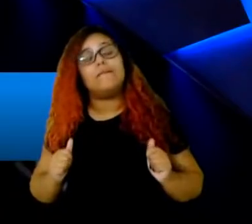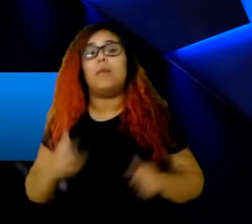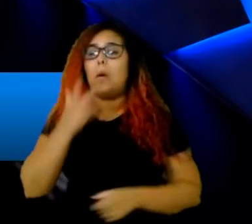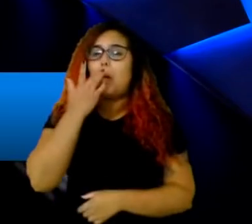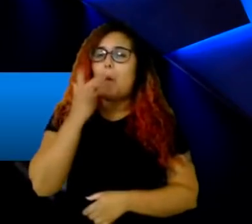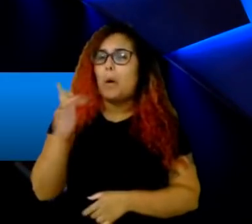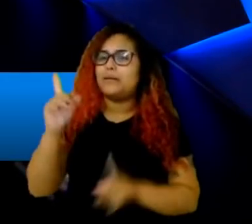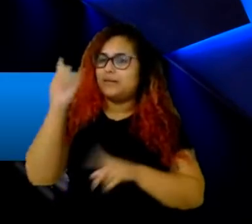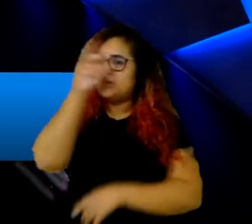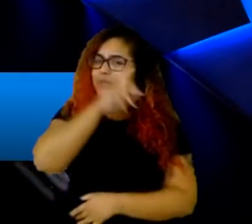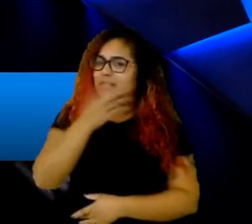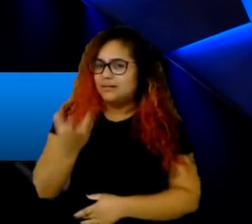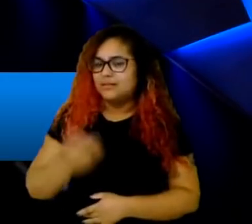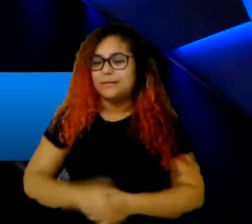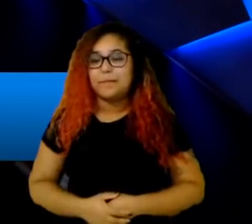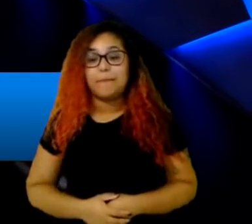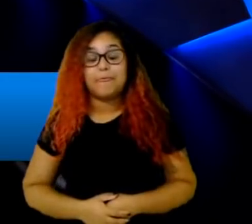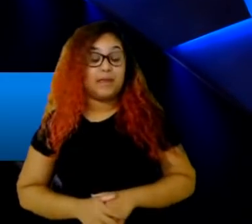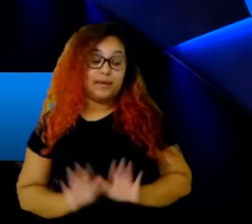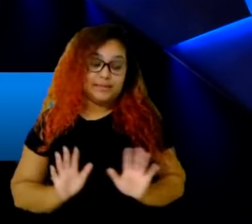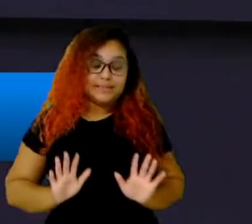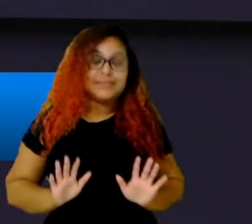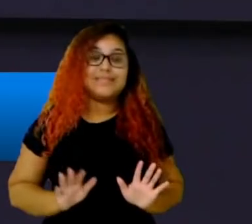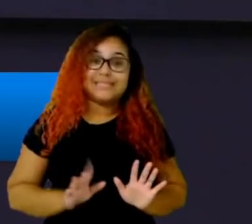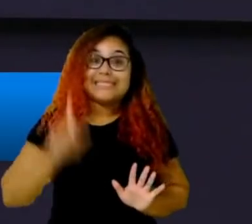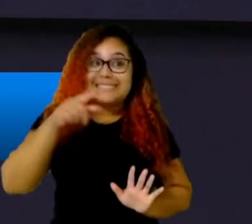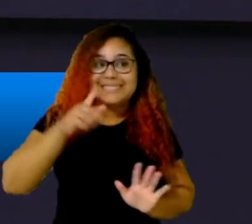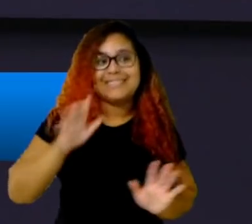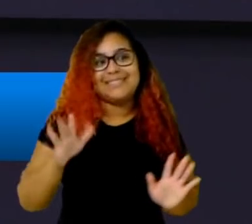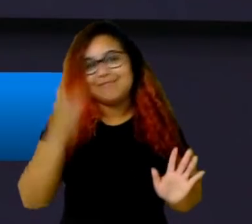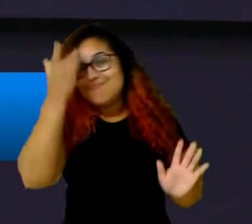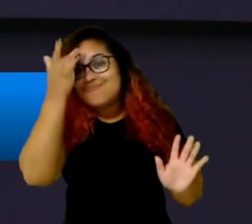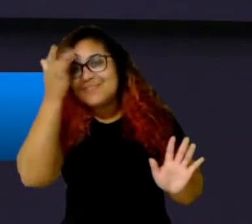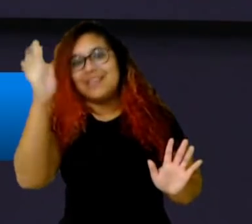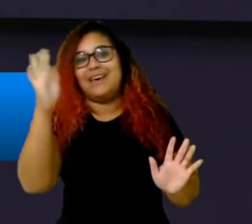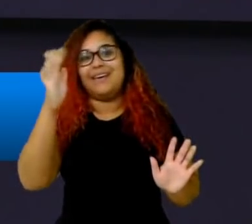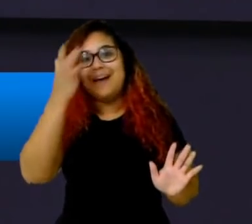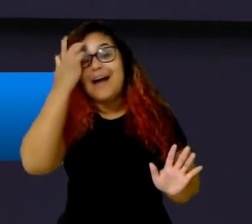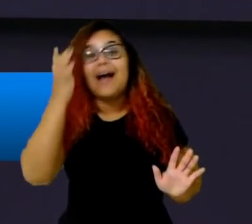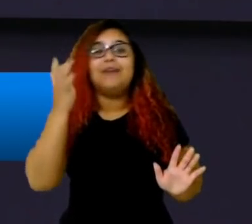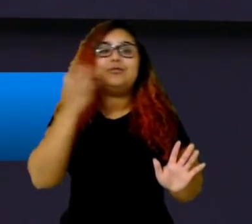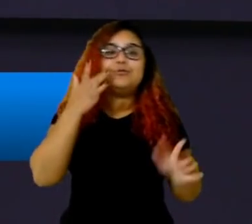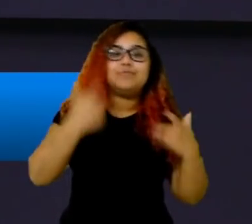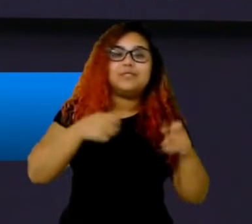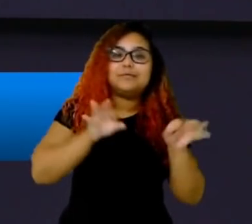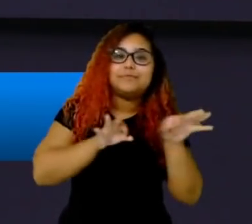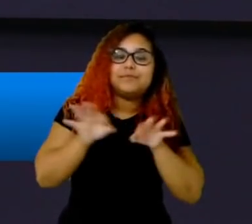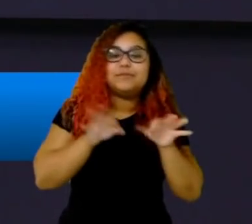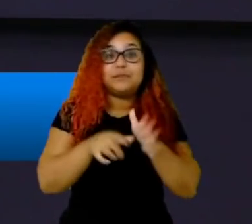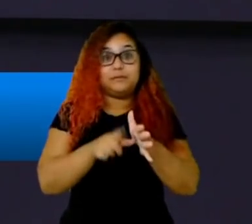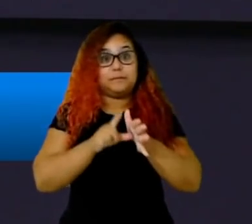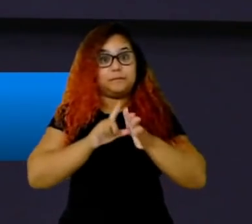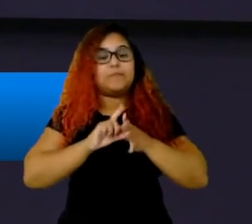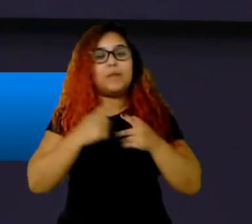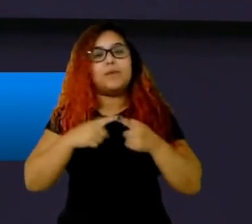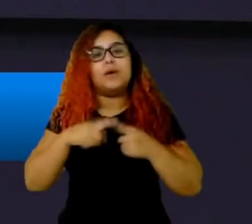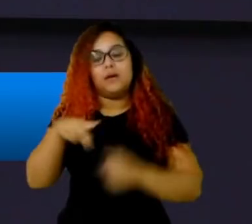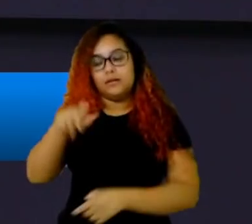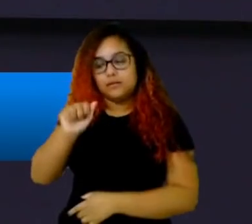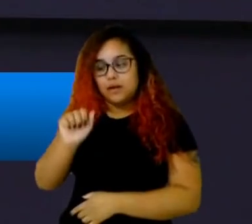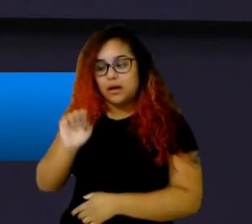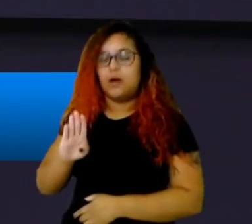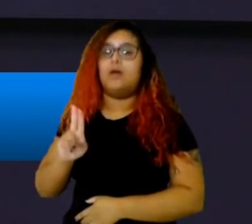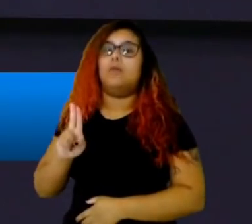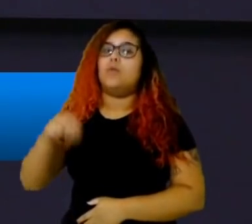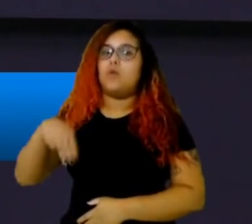é, eu acho que ele não, talvez ele não tenha antecipado, eu acho, né, eu acho que a Kabum, na verdade, a Kabum ela me surpreendeu desde o primeiro treino